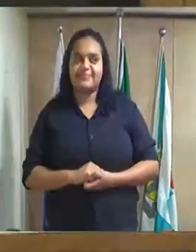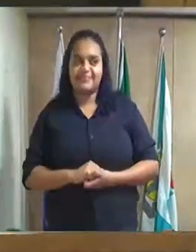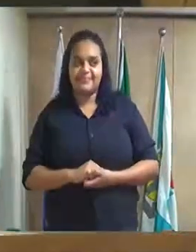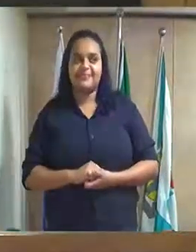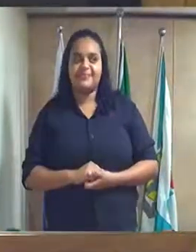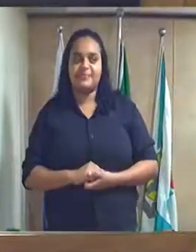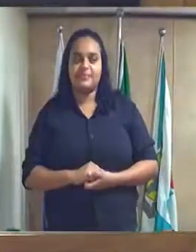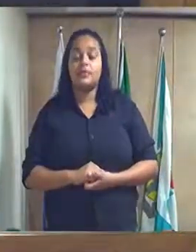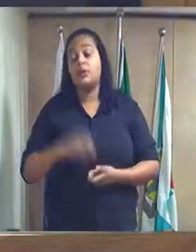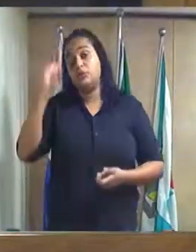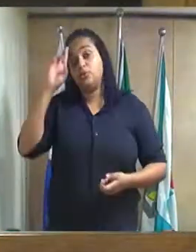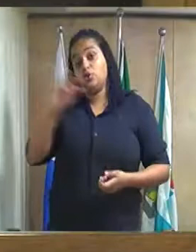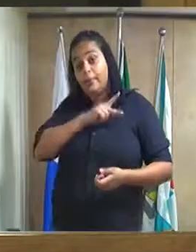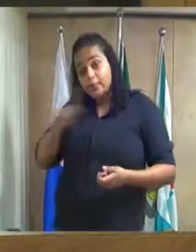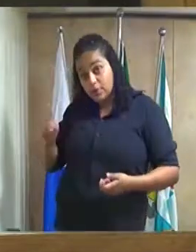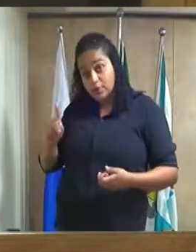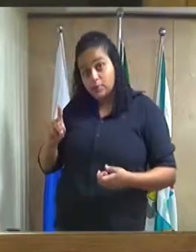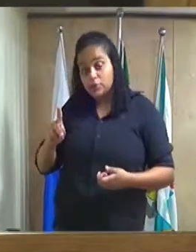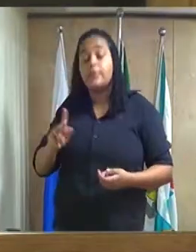senhor presidente